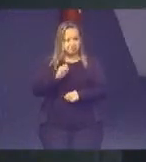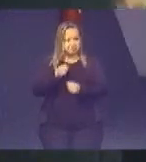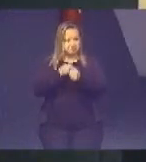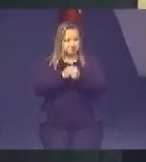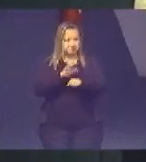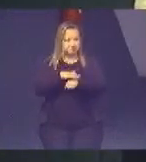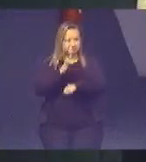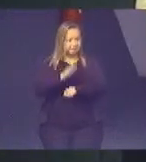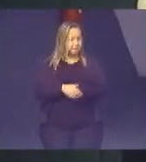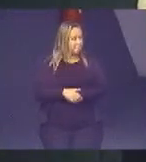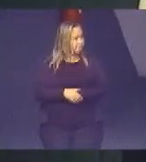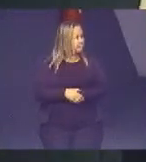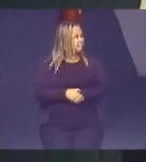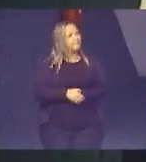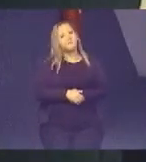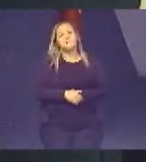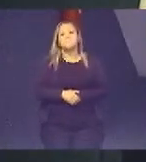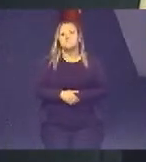A próxima.